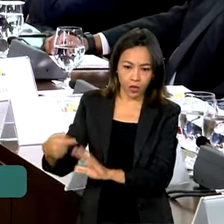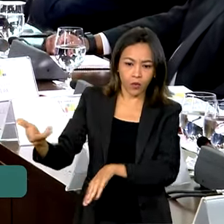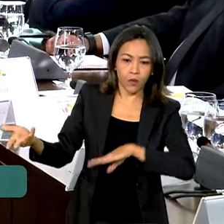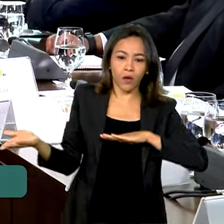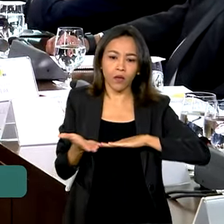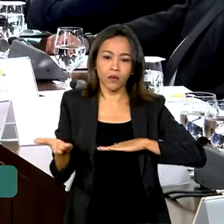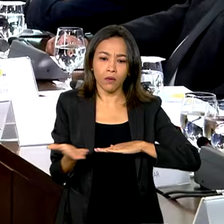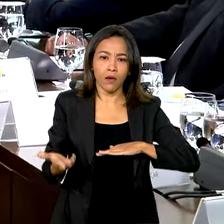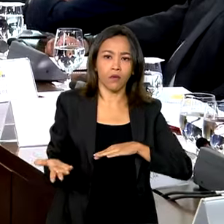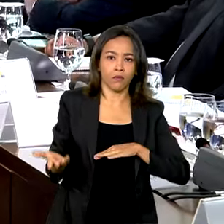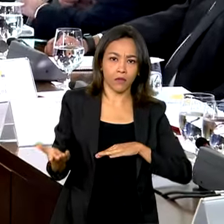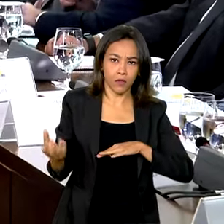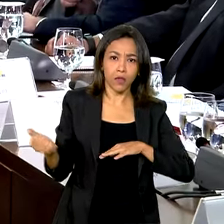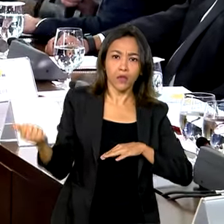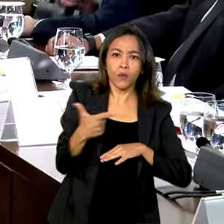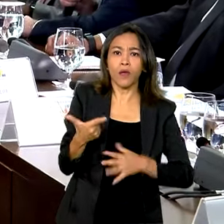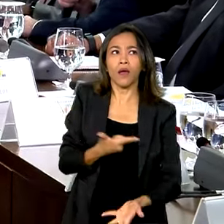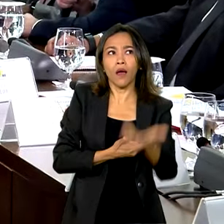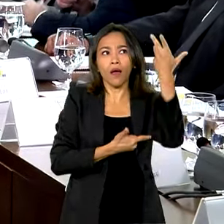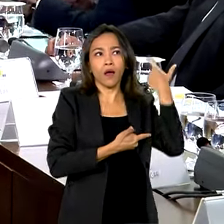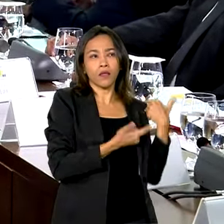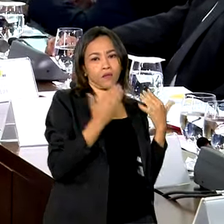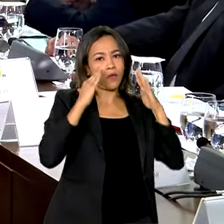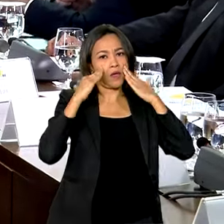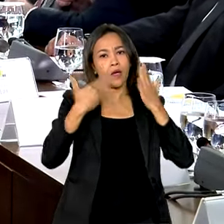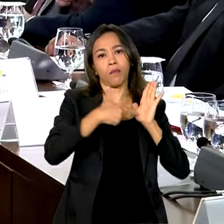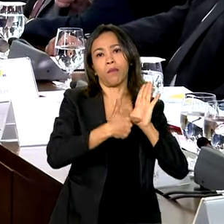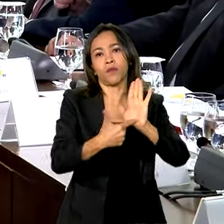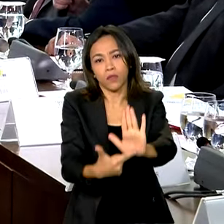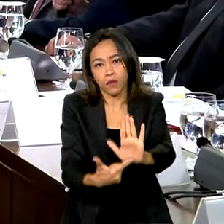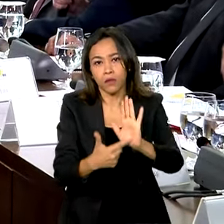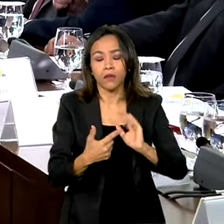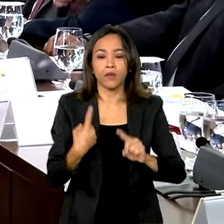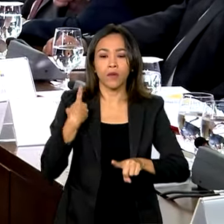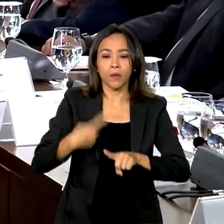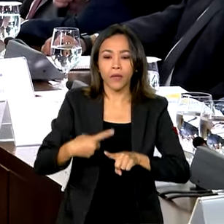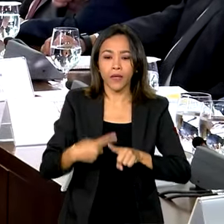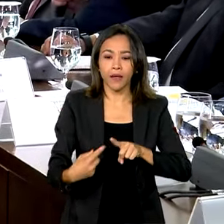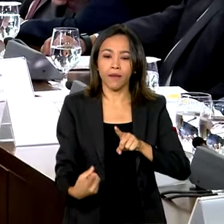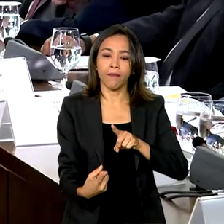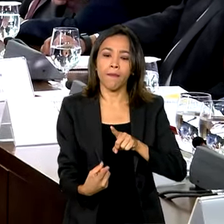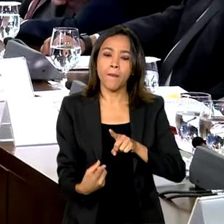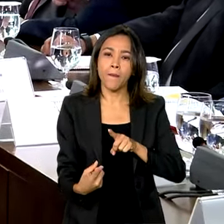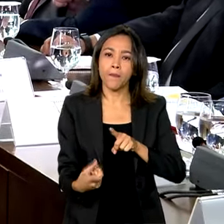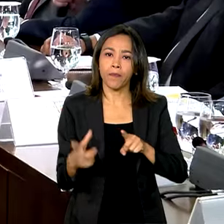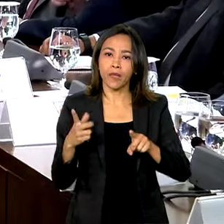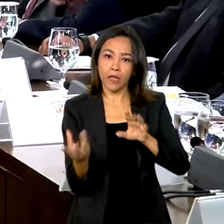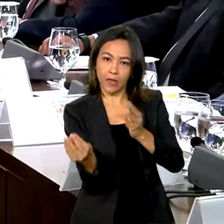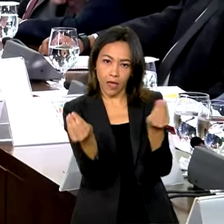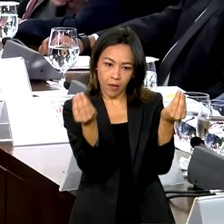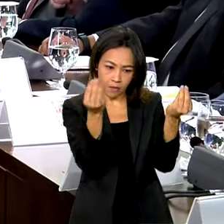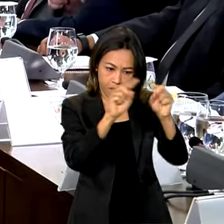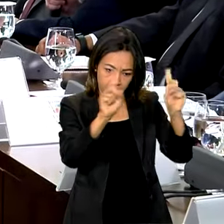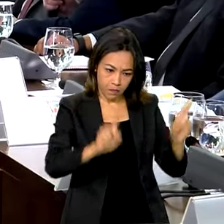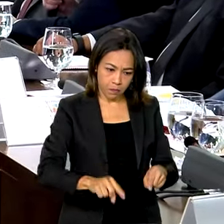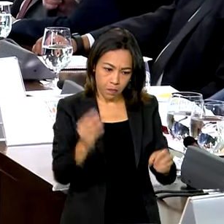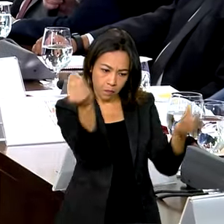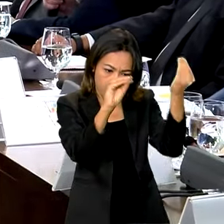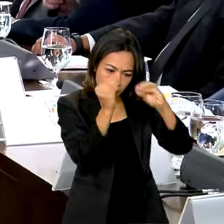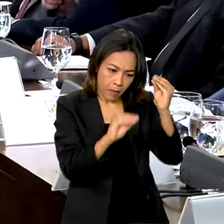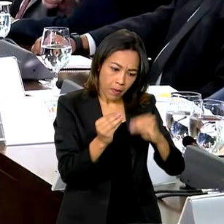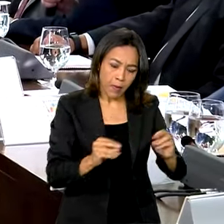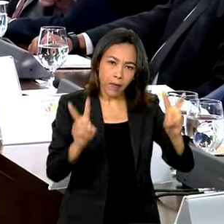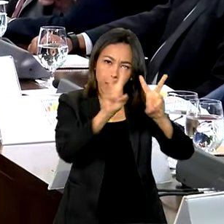foi apresentado. Porque ele agrega no PNAE, no Programa Nacional de